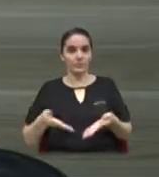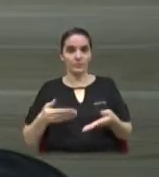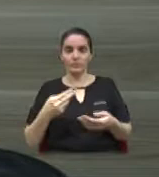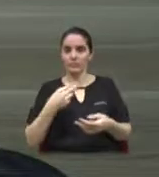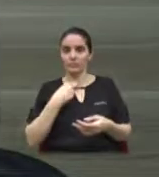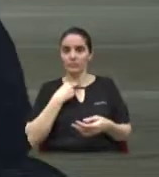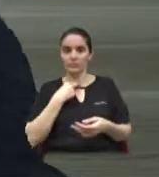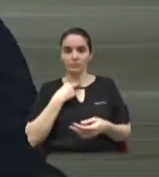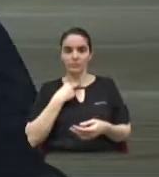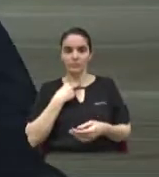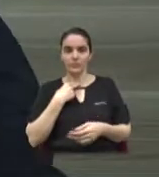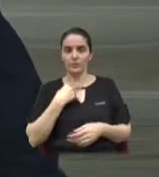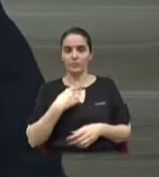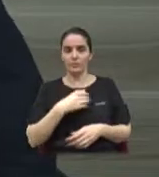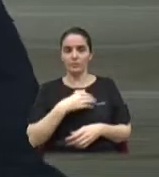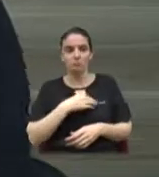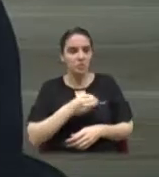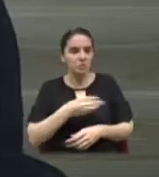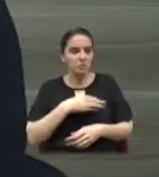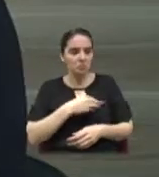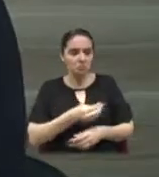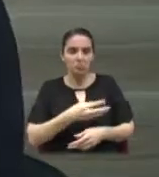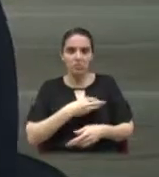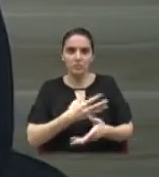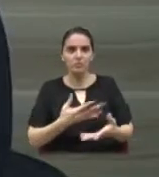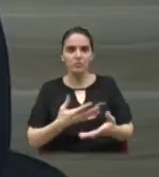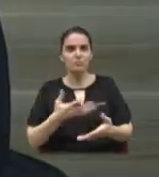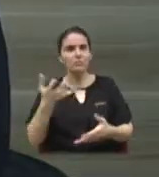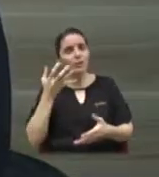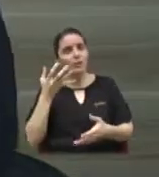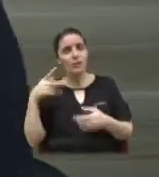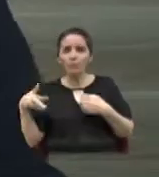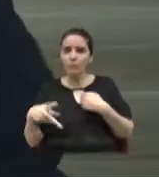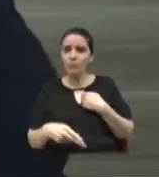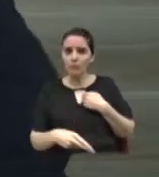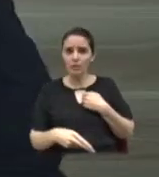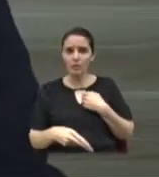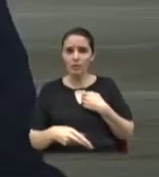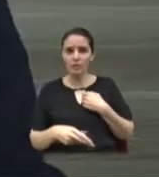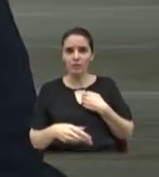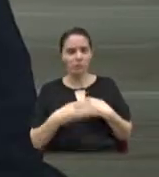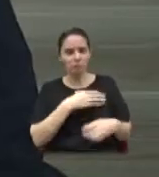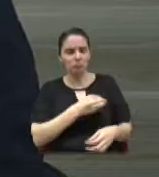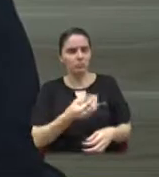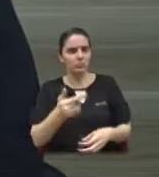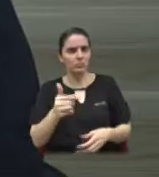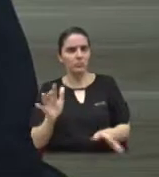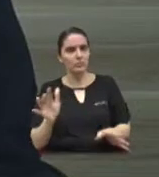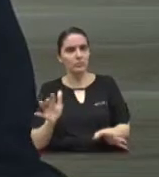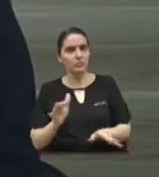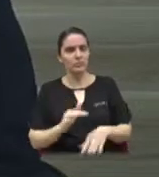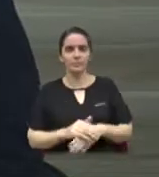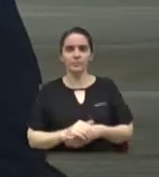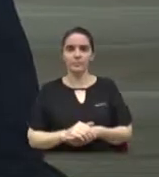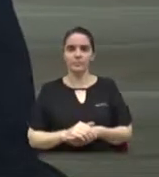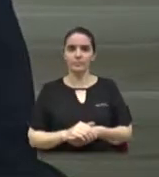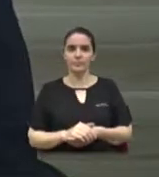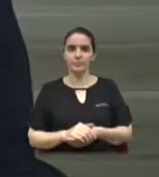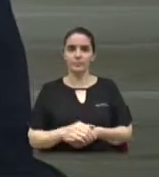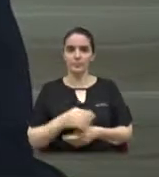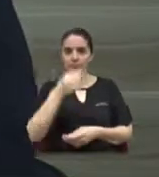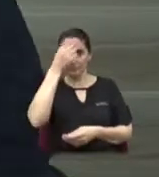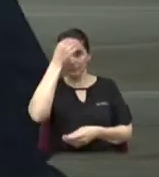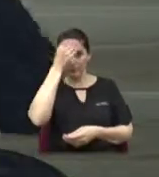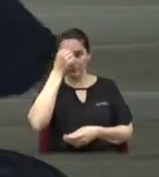e toma a decisão. Tem um projeto de lei de minha autoria, prevenção de gravidez na